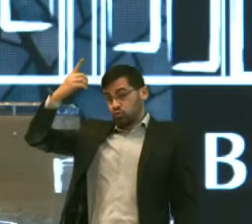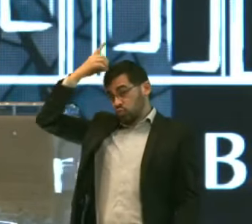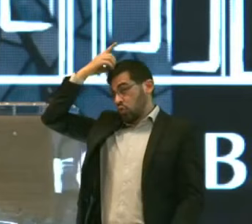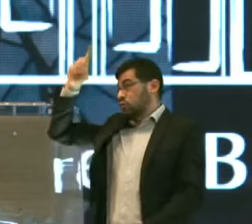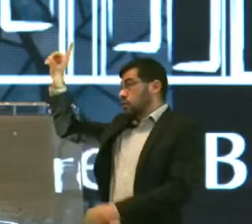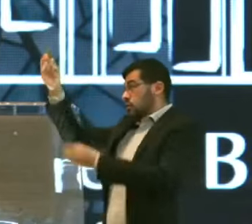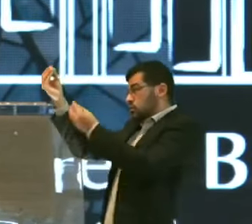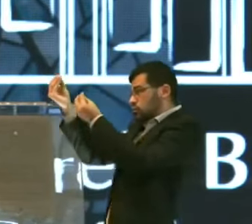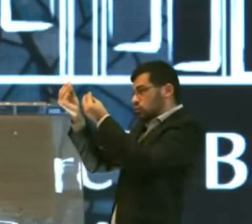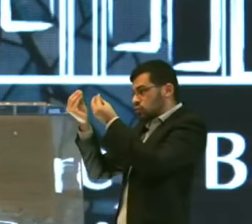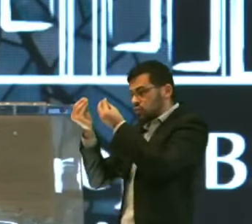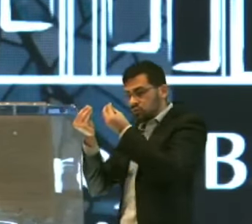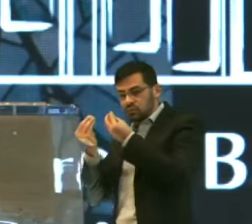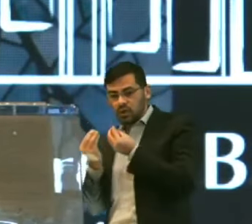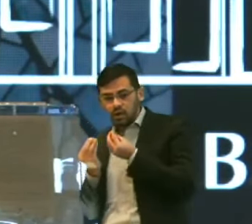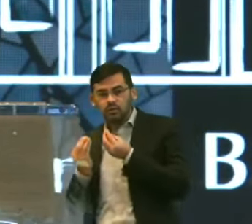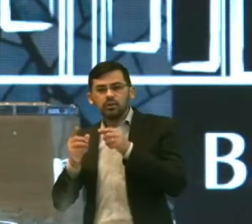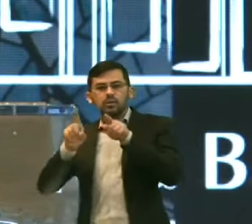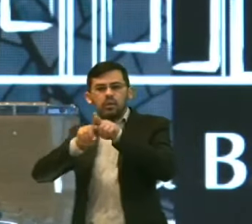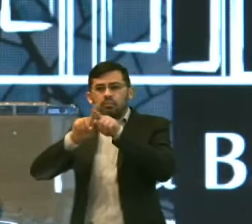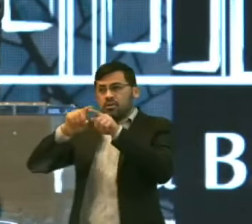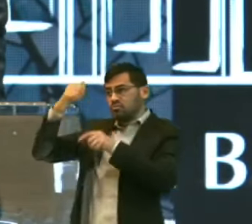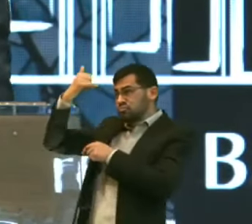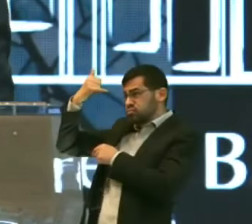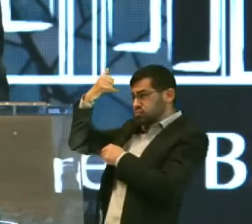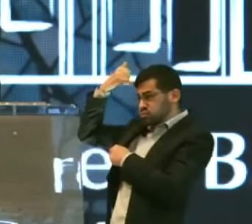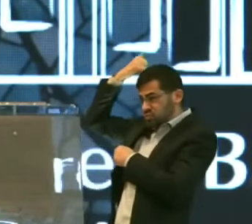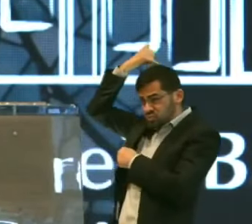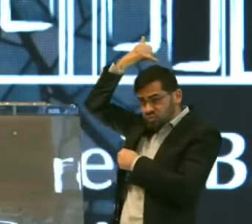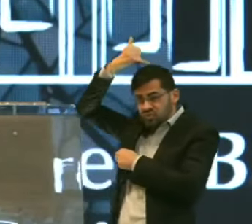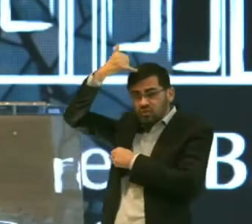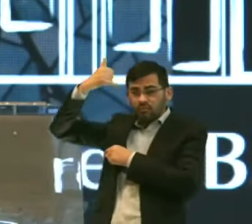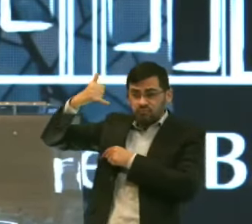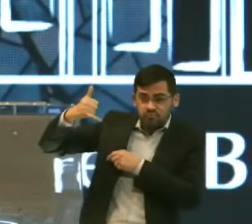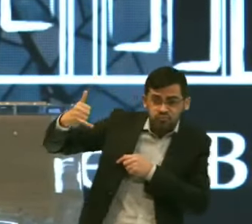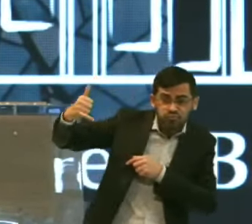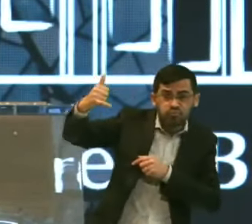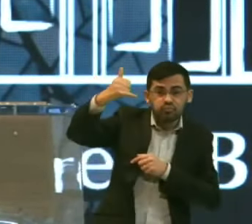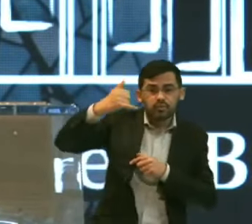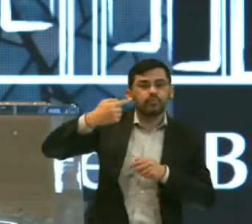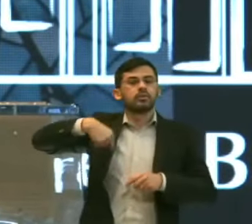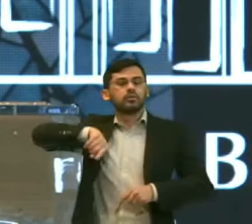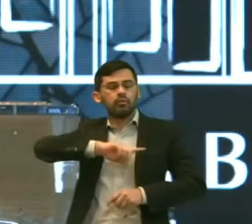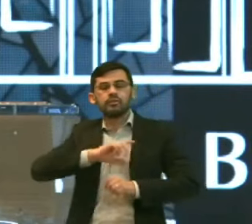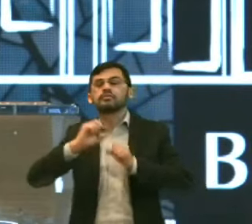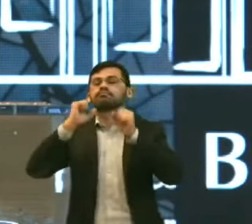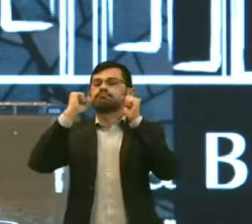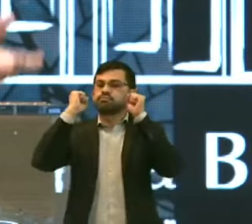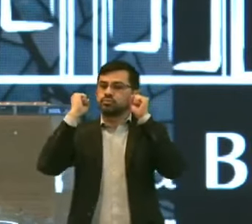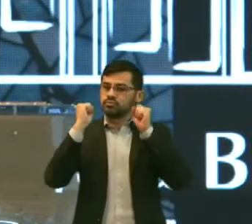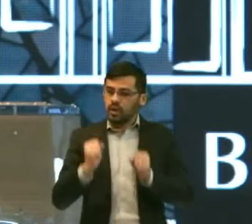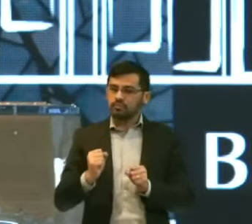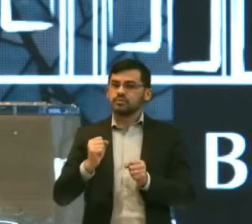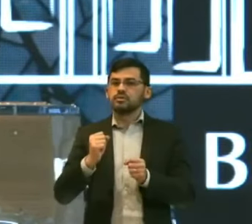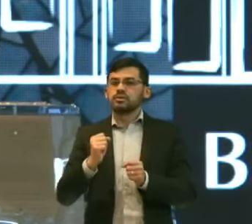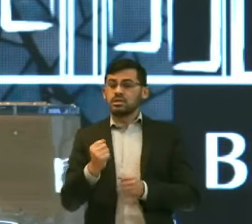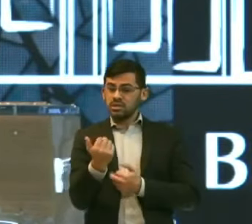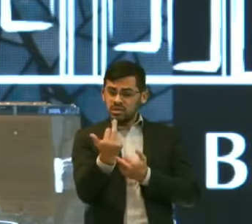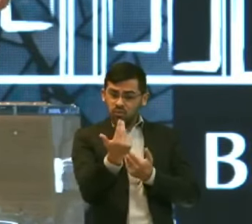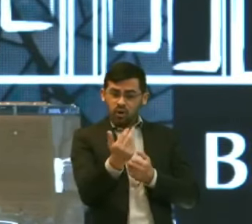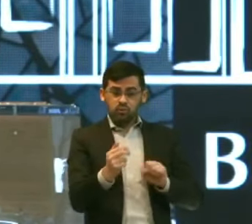nos dado Através da unção Que ele tem derramado Nós pudéssemos ser Como Saul